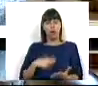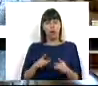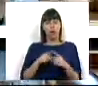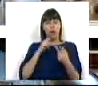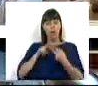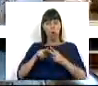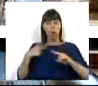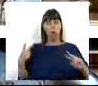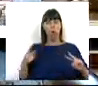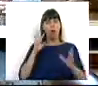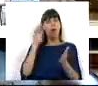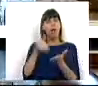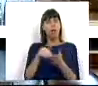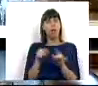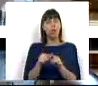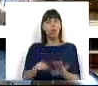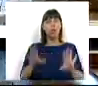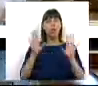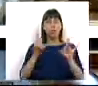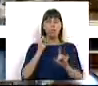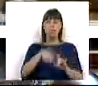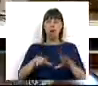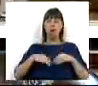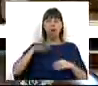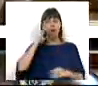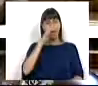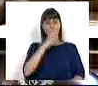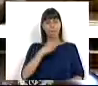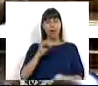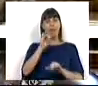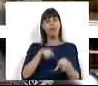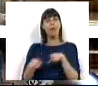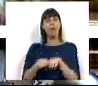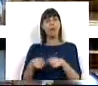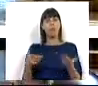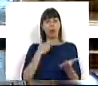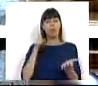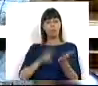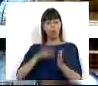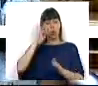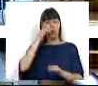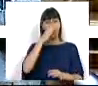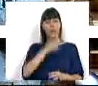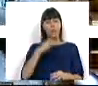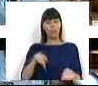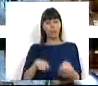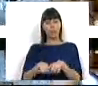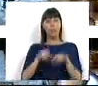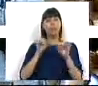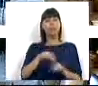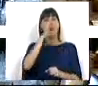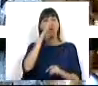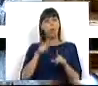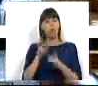deturpar em termos de resultados, mas deve assumir as consequências práticas da sua política. E, de facto, as consequências práticas da política deste